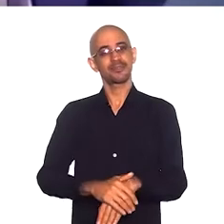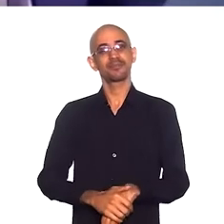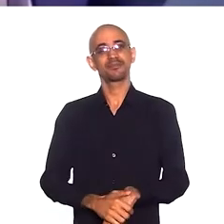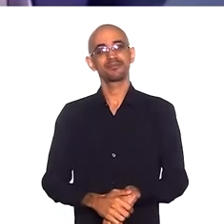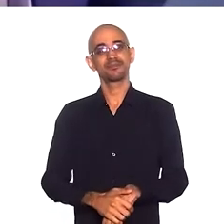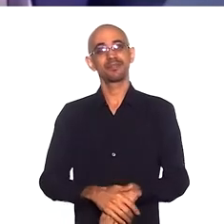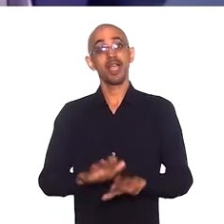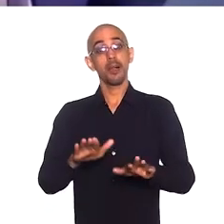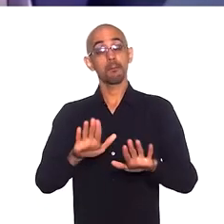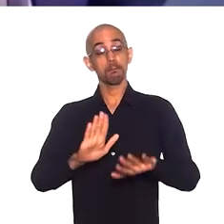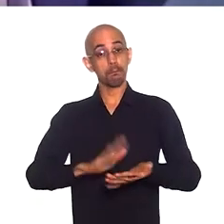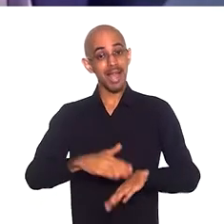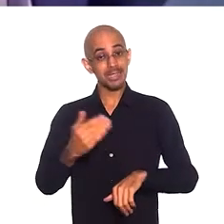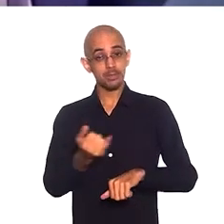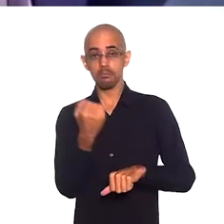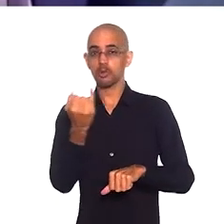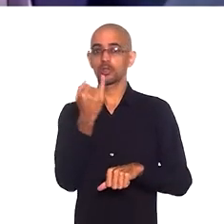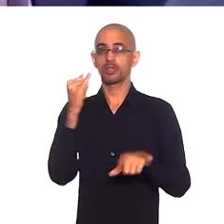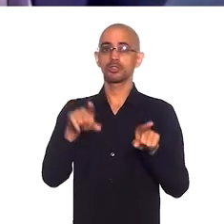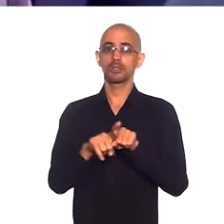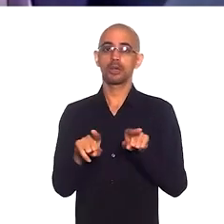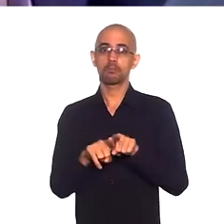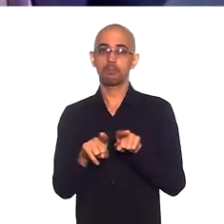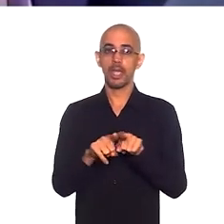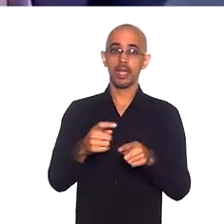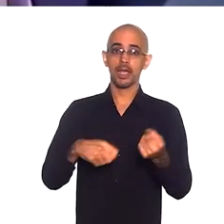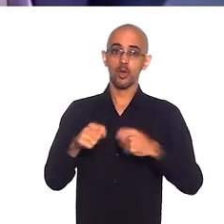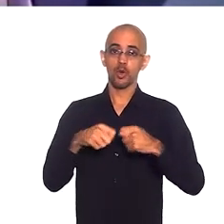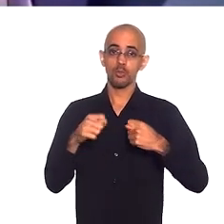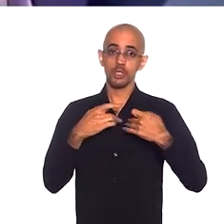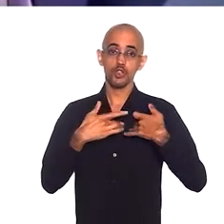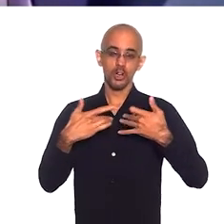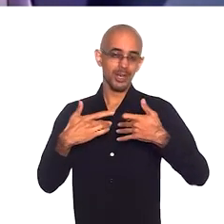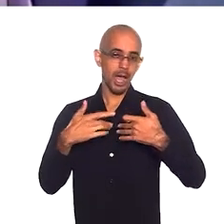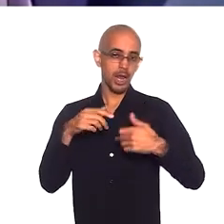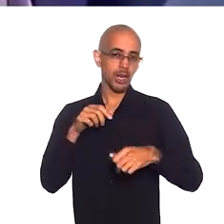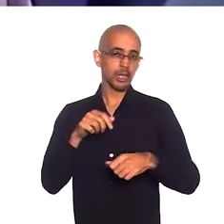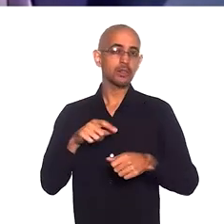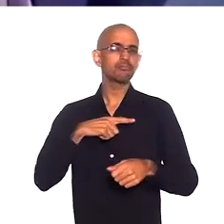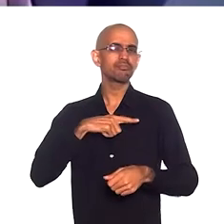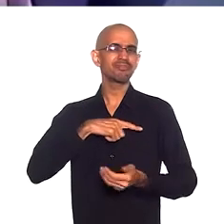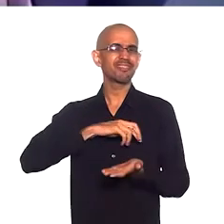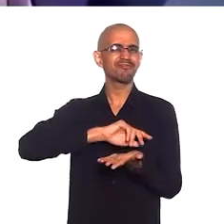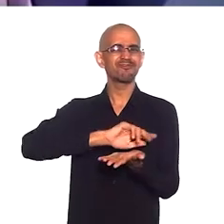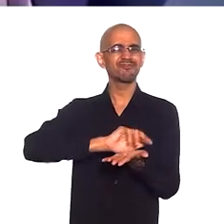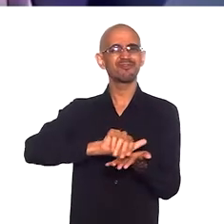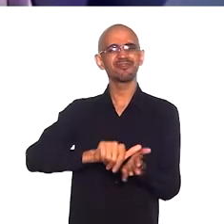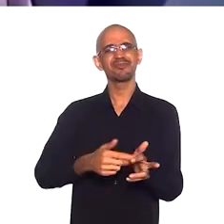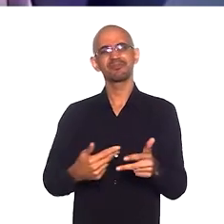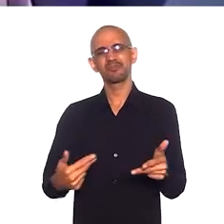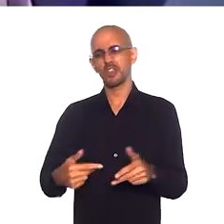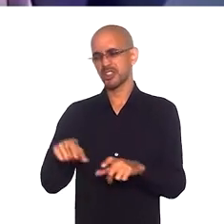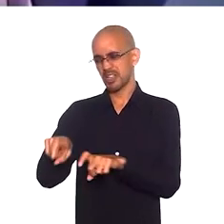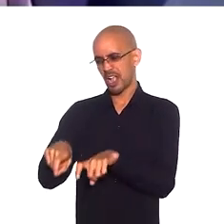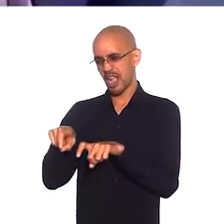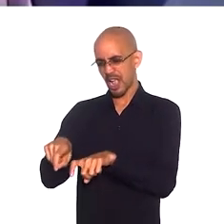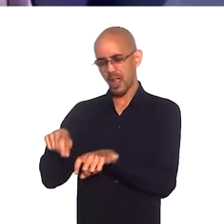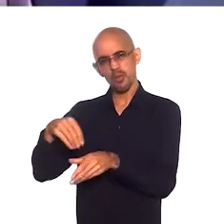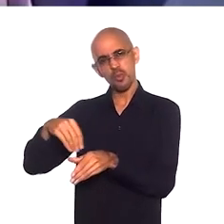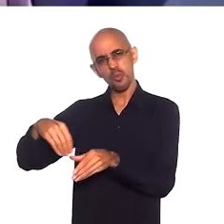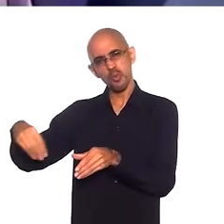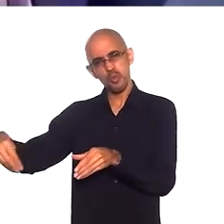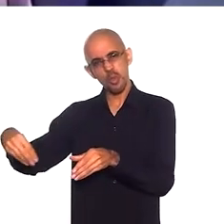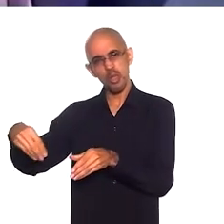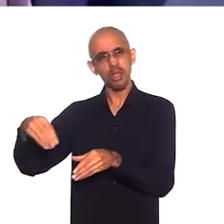tal assim. Mas o que eu acho mais importante é que a economia solidária não para só aí. Não para só na agricultura familiar,